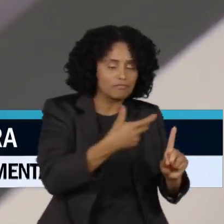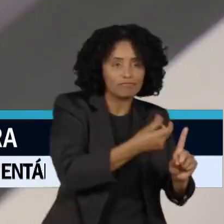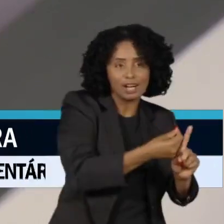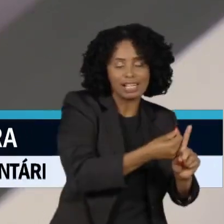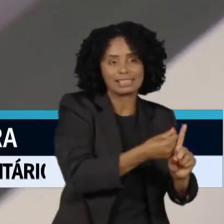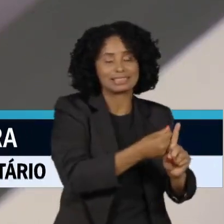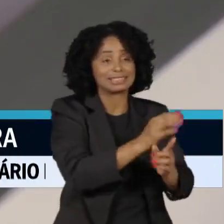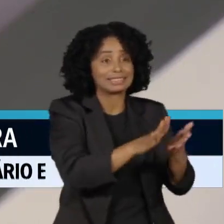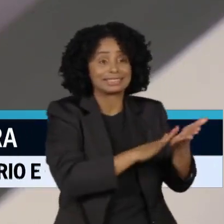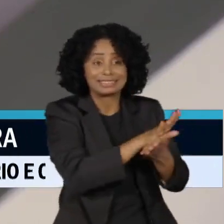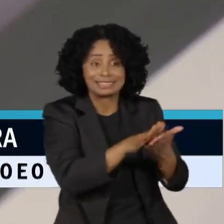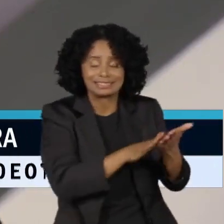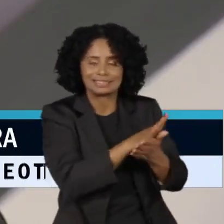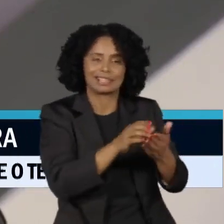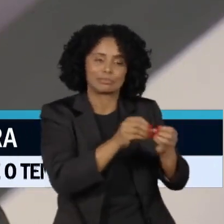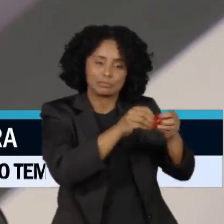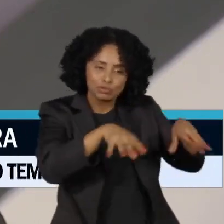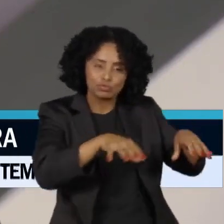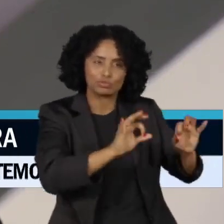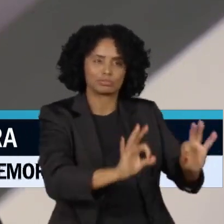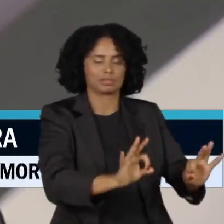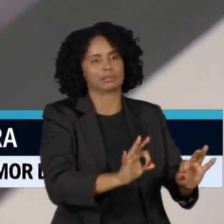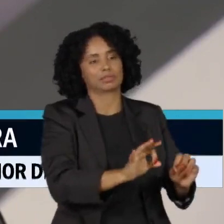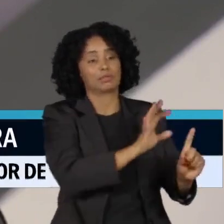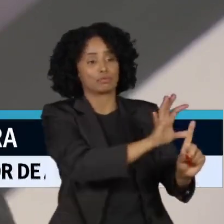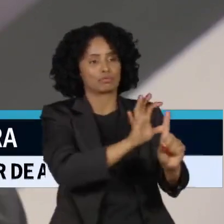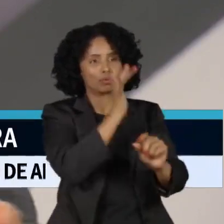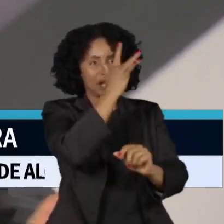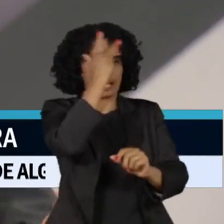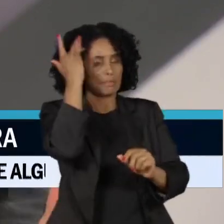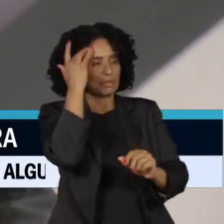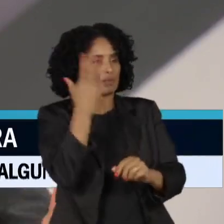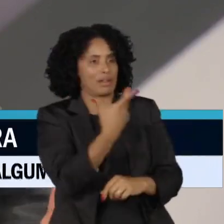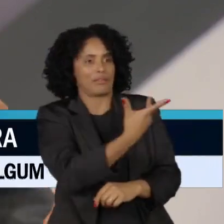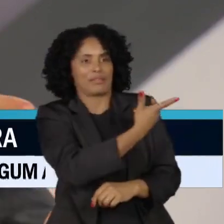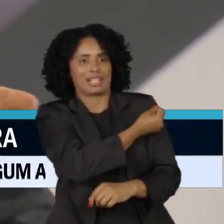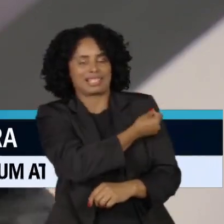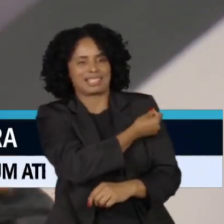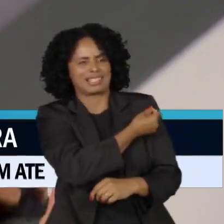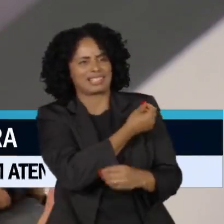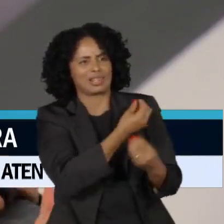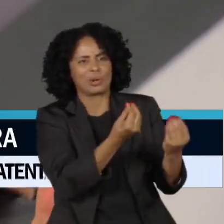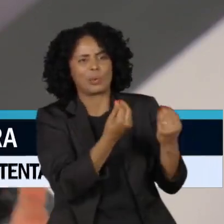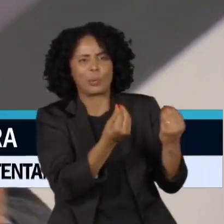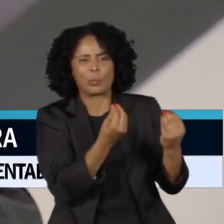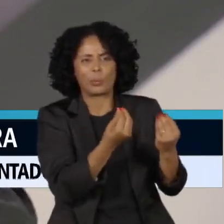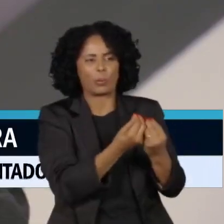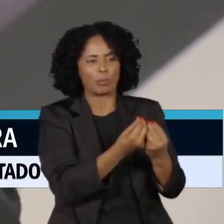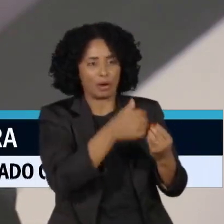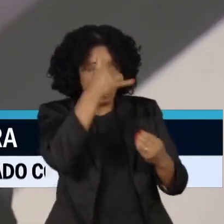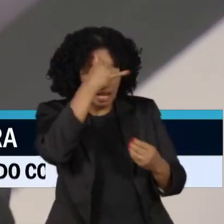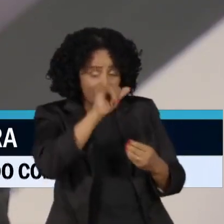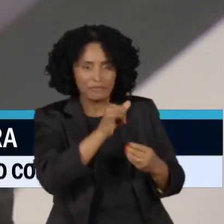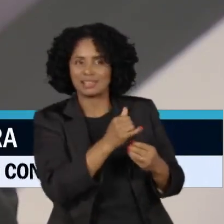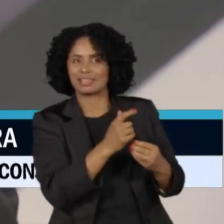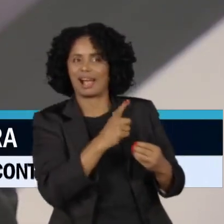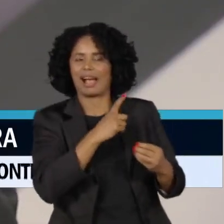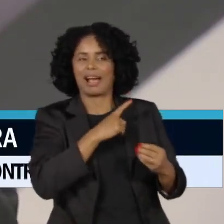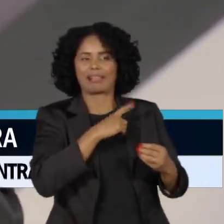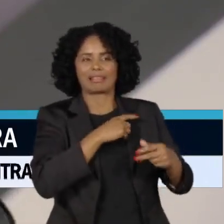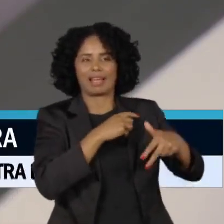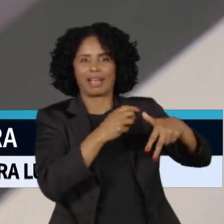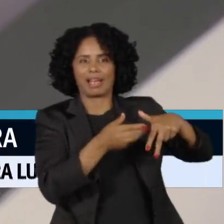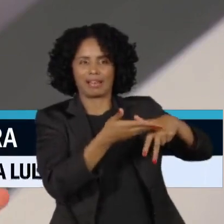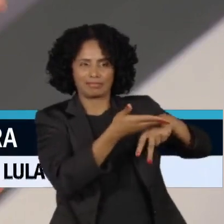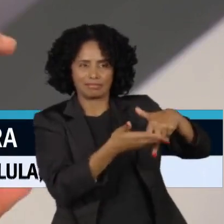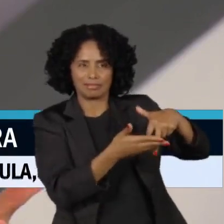estrutura de vacinação e fazer com que as pessoas se vacinassem contra a paralisia infantil, campanhas da vacina